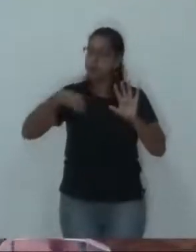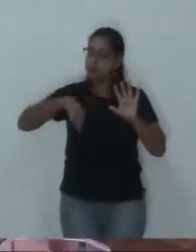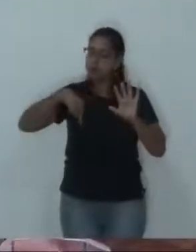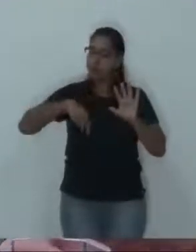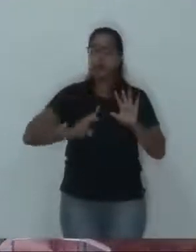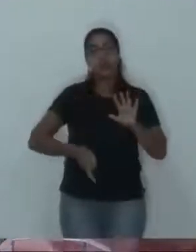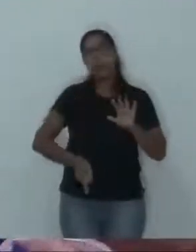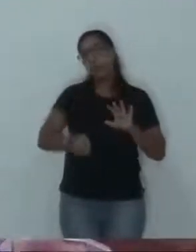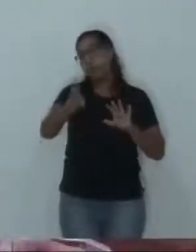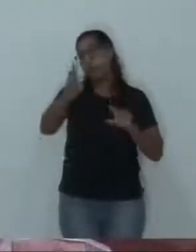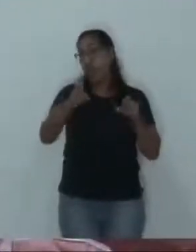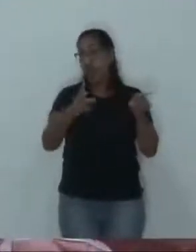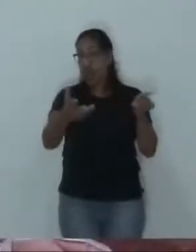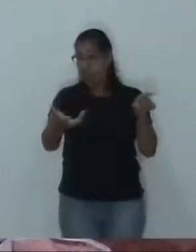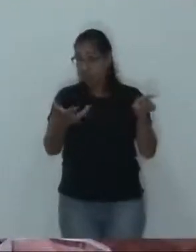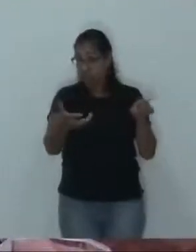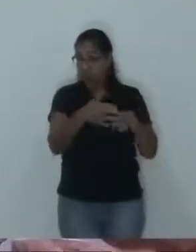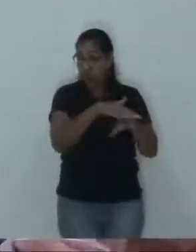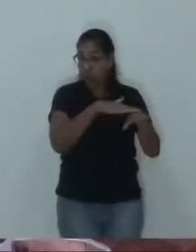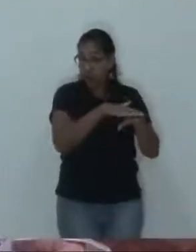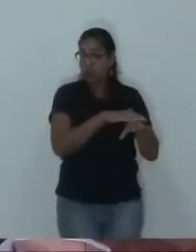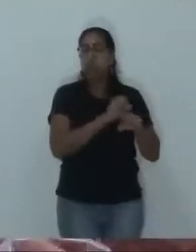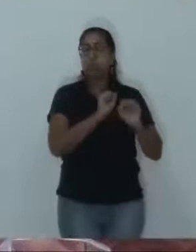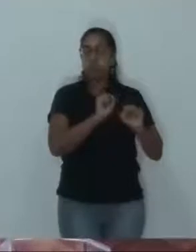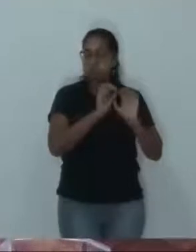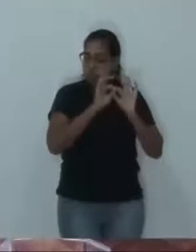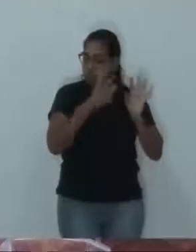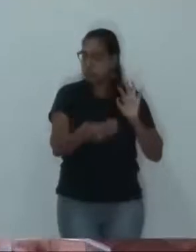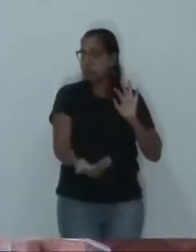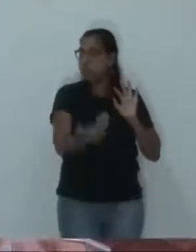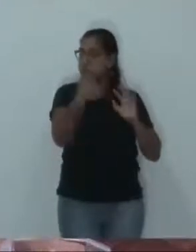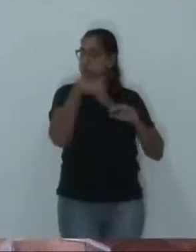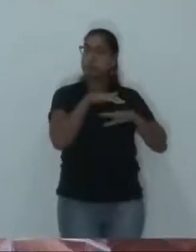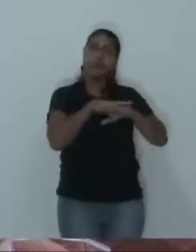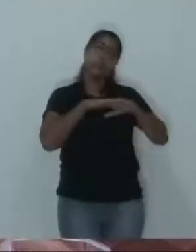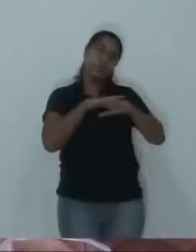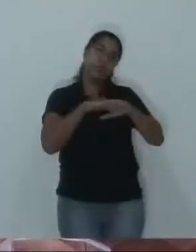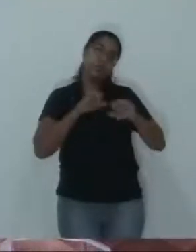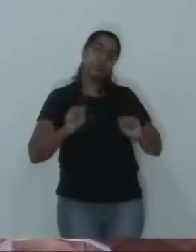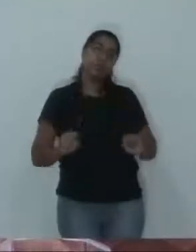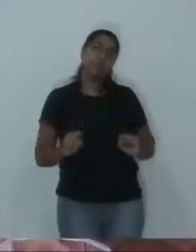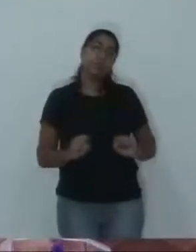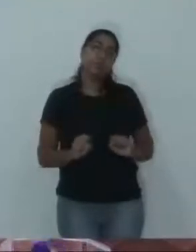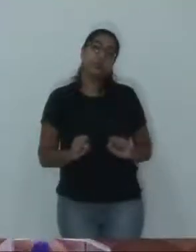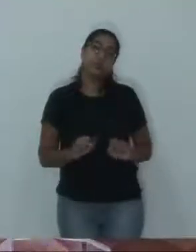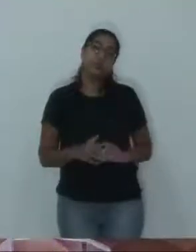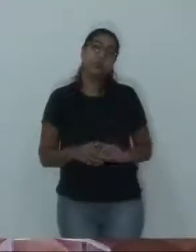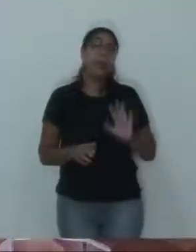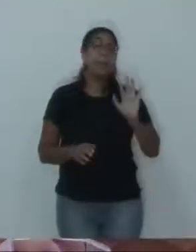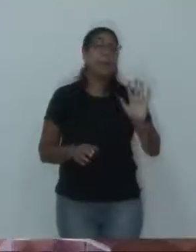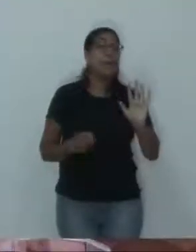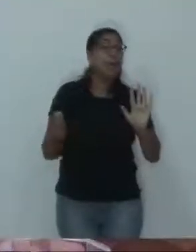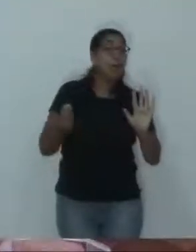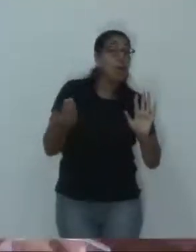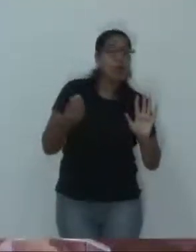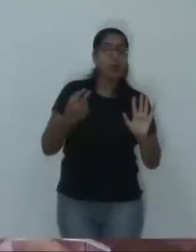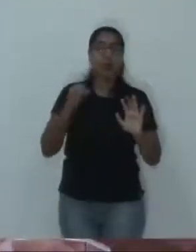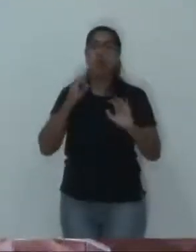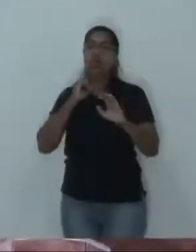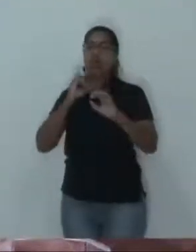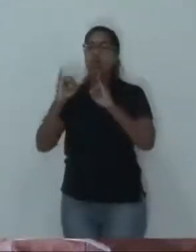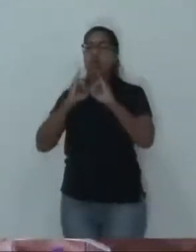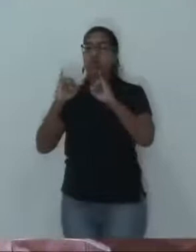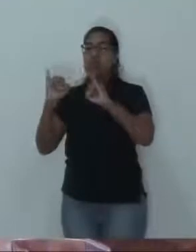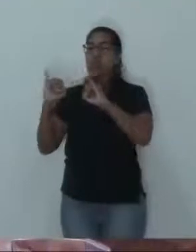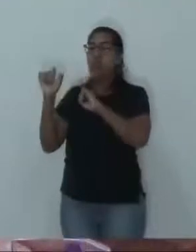quiser e quando ele quiser. Agora, o que ele não pode fazer é contar mentiras e não estar aqui para discutir,